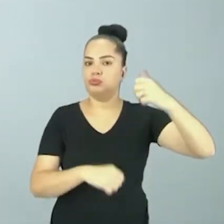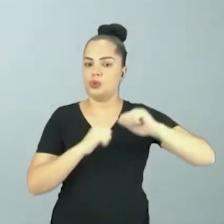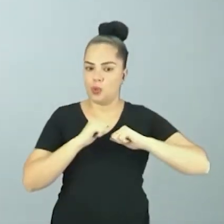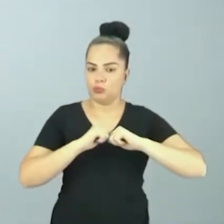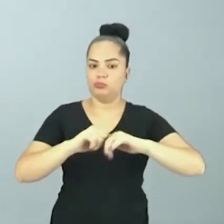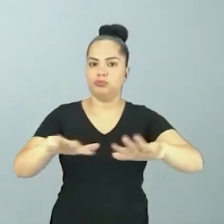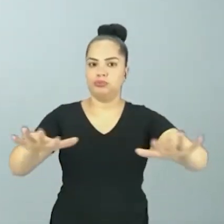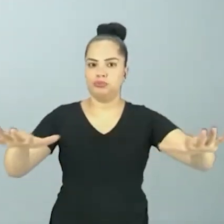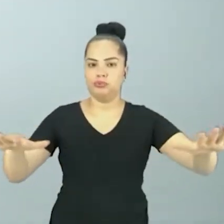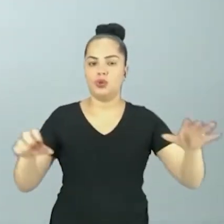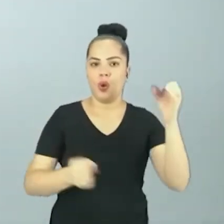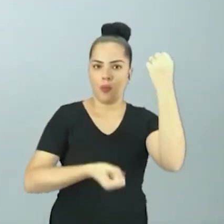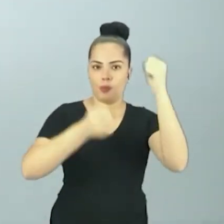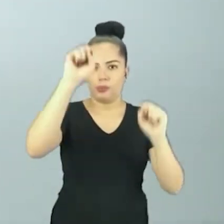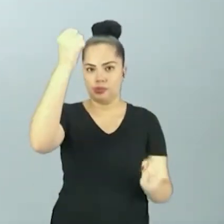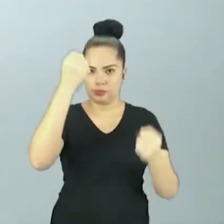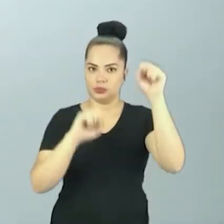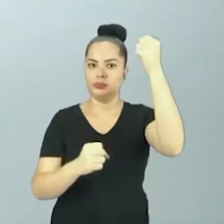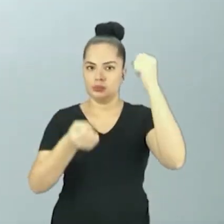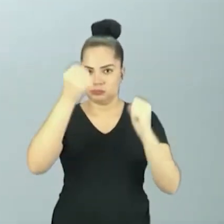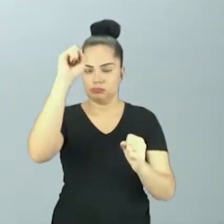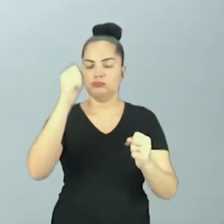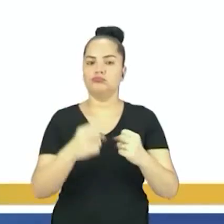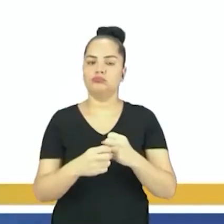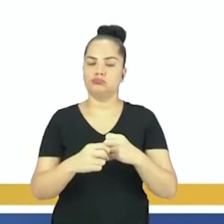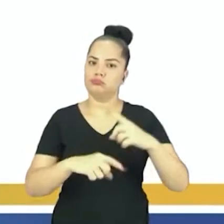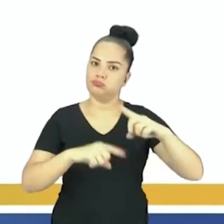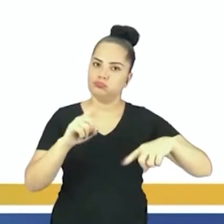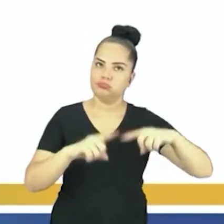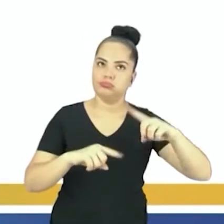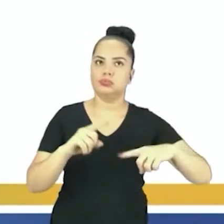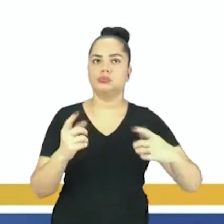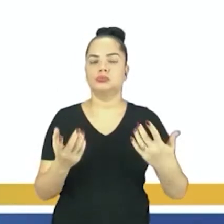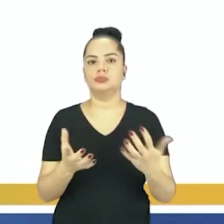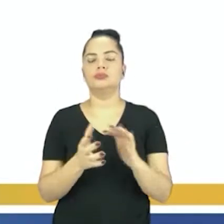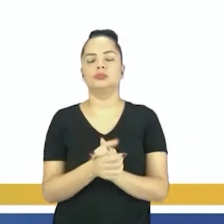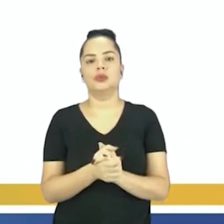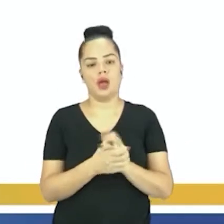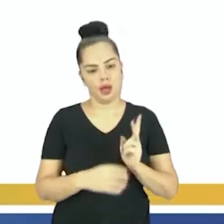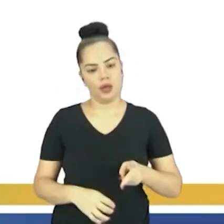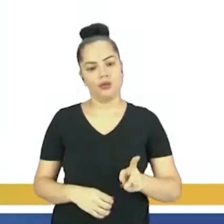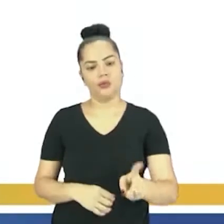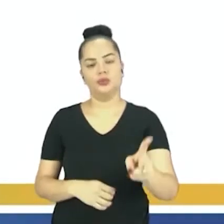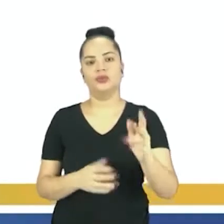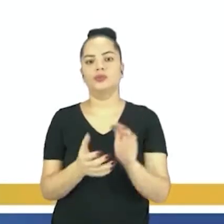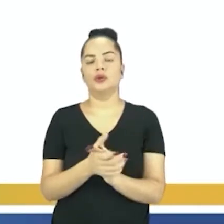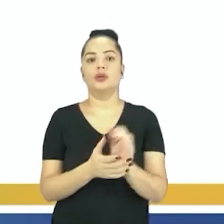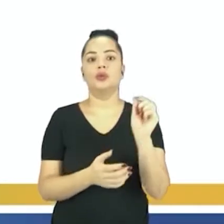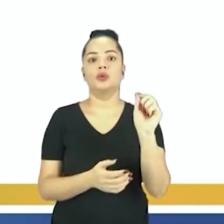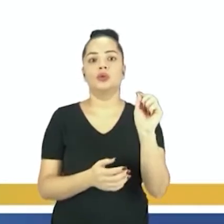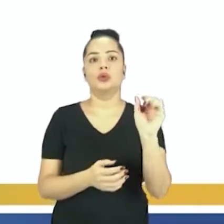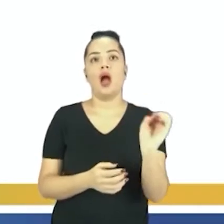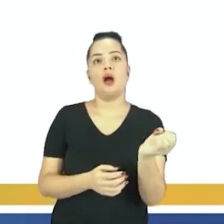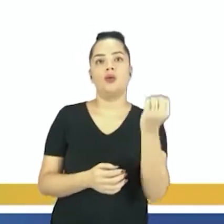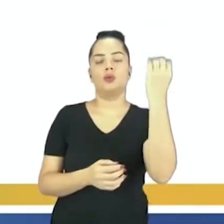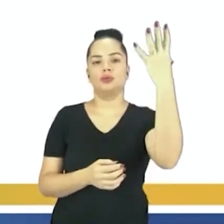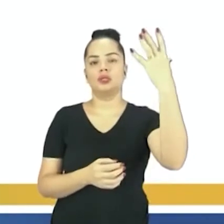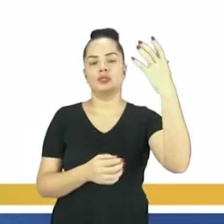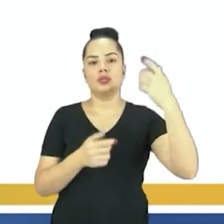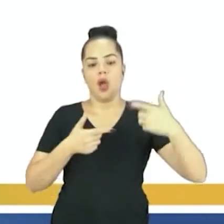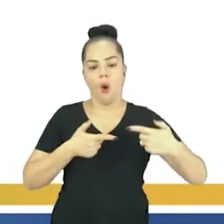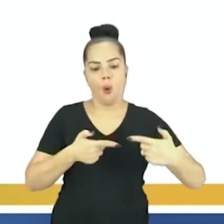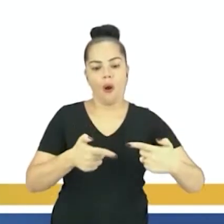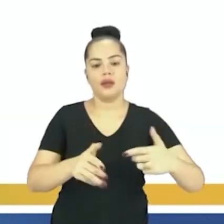industrializados. E aí, na continuidade, a consequência da Guerra Fria na América